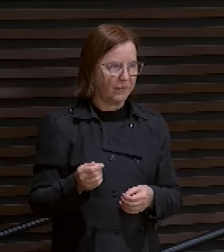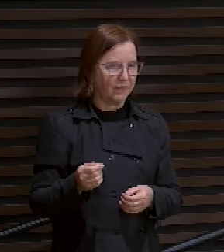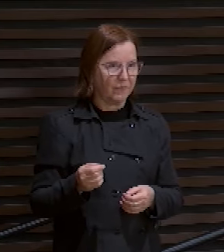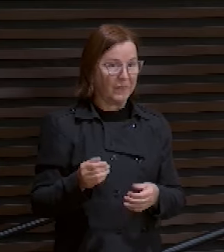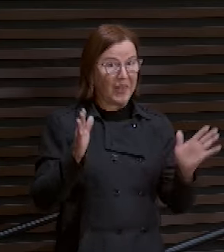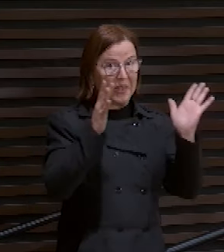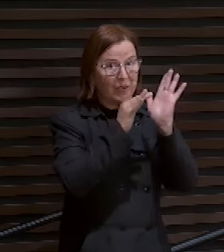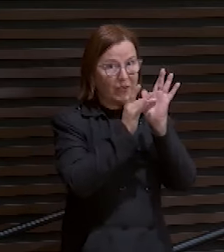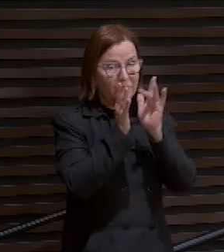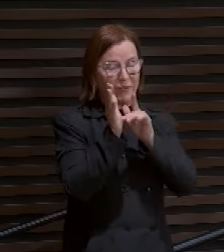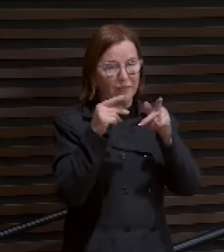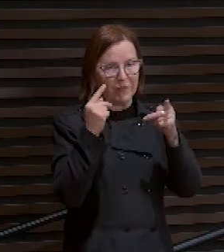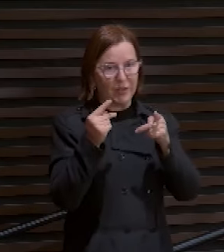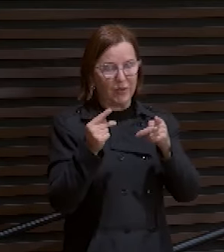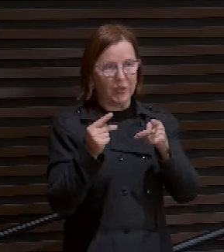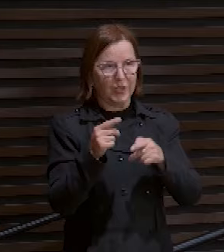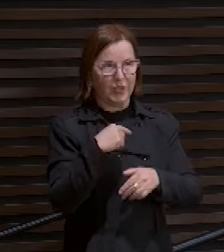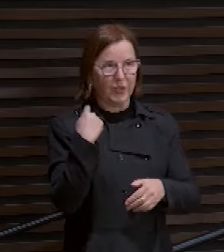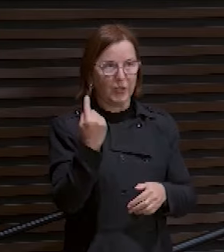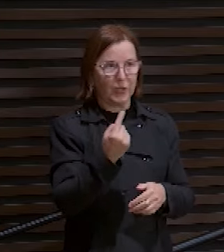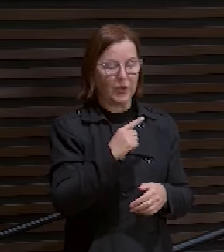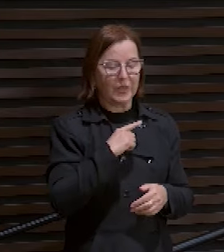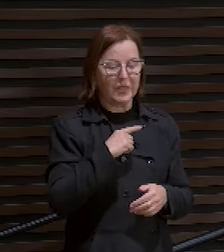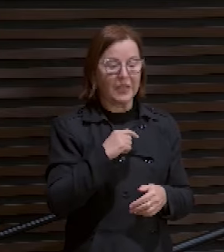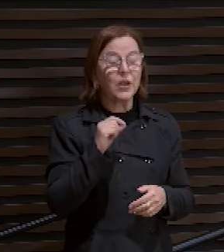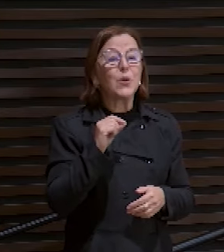Jesus disse que nós íamos ter aqui, nesse mundo aqui.